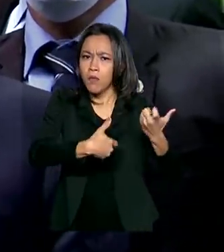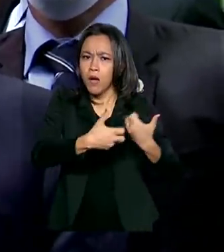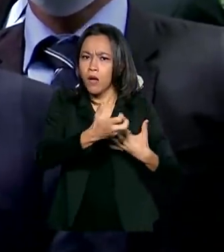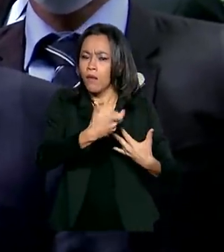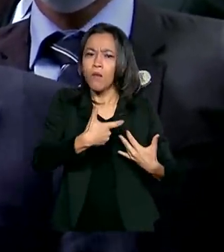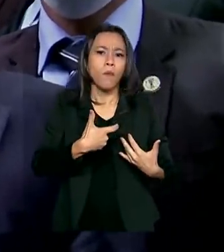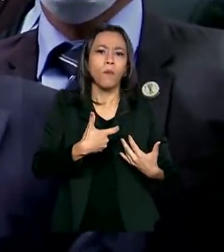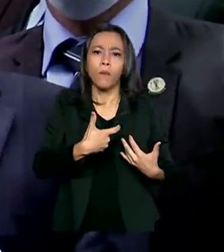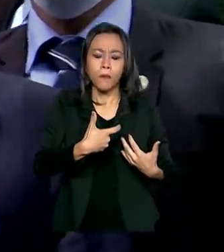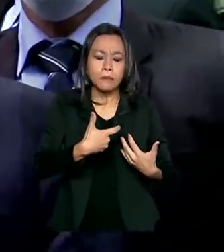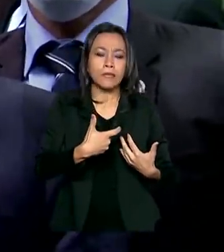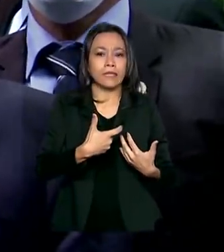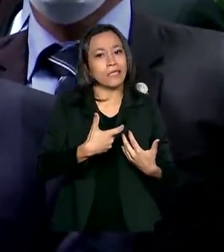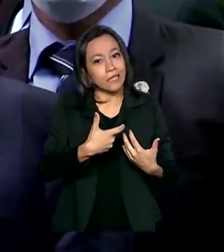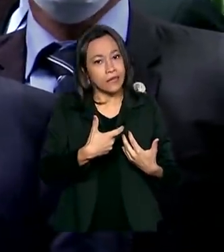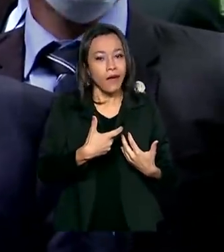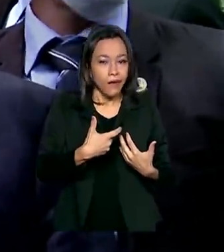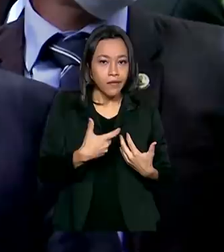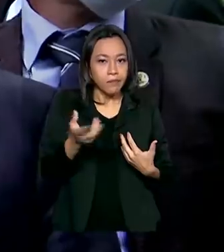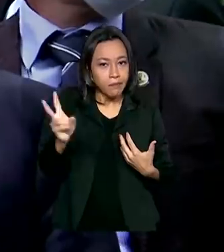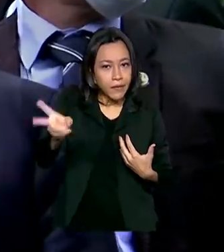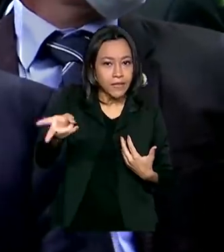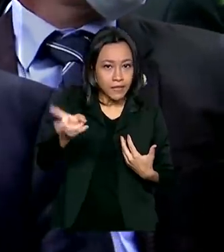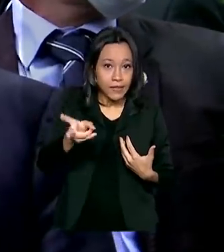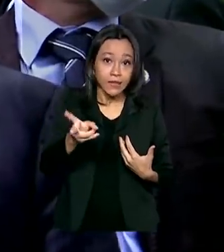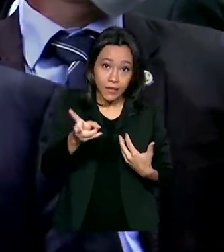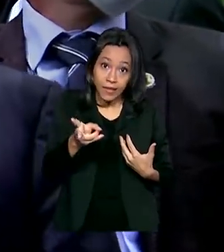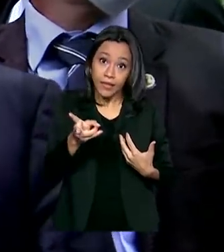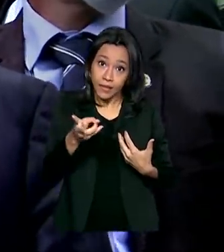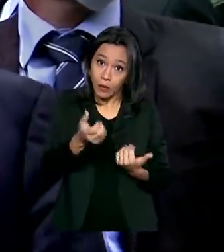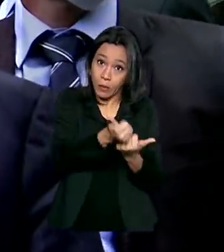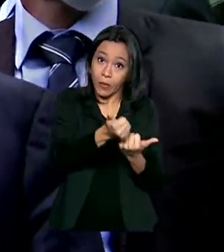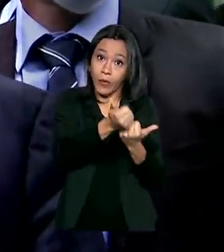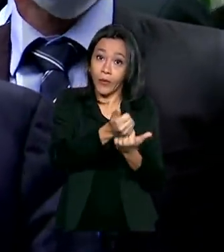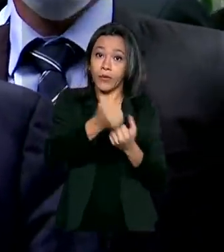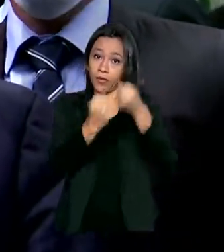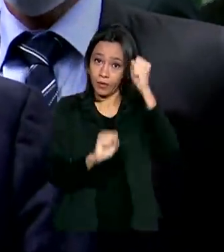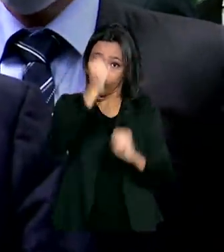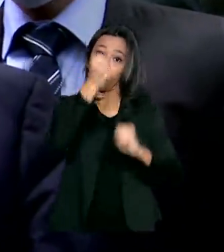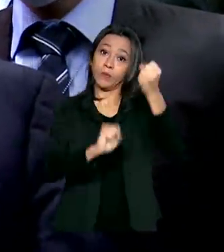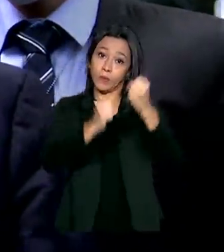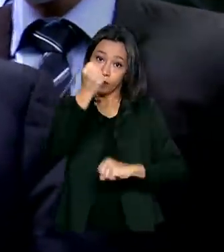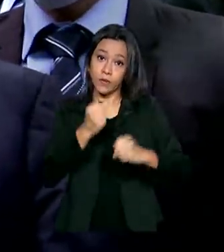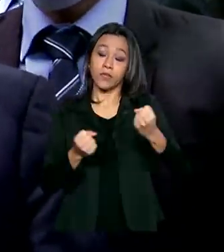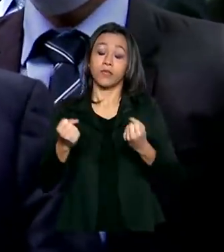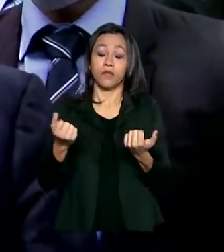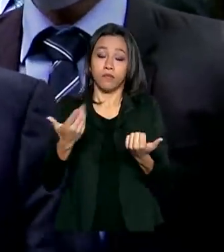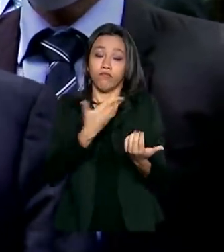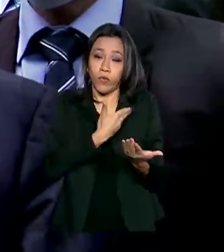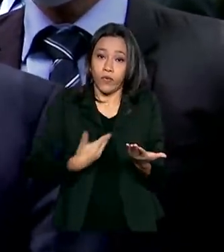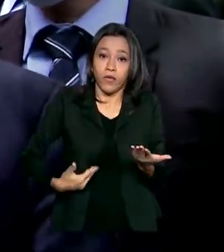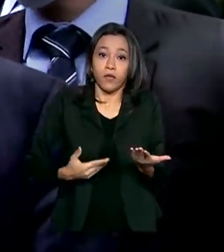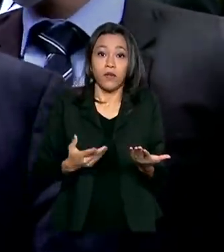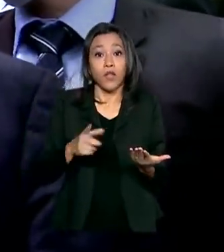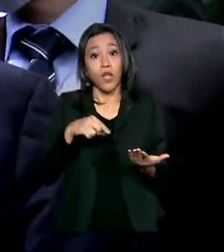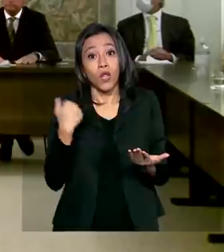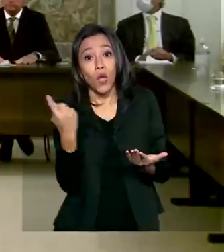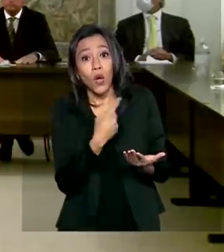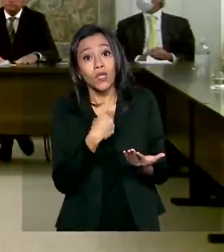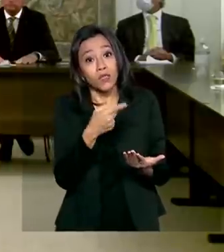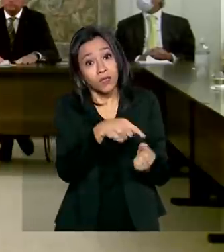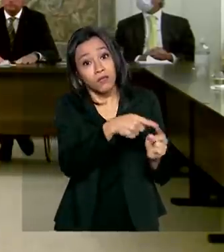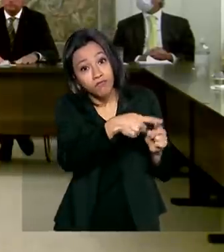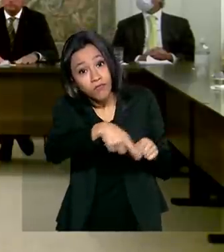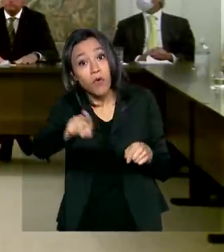embora preservados os sinais de vida da indústria brasileira e do comércio brasileiro, estamos indo para a UTI.